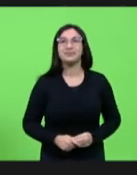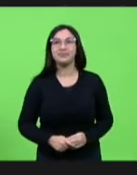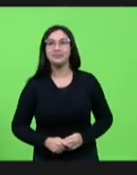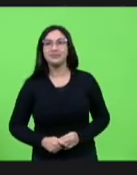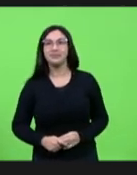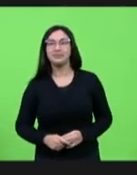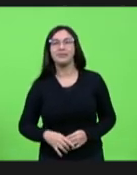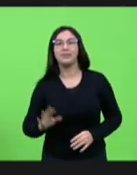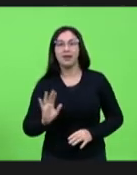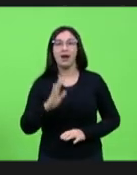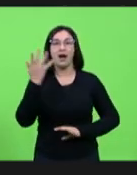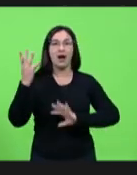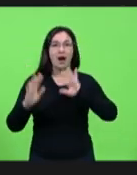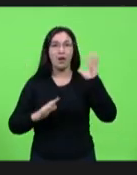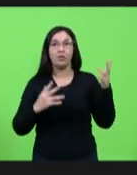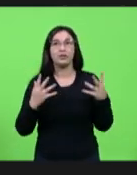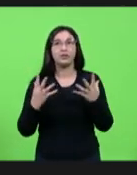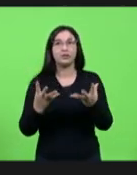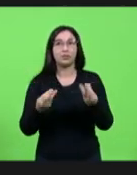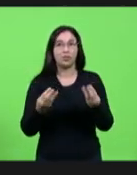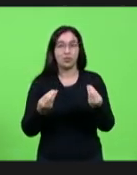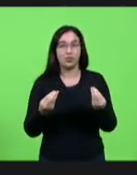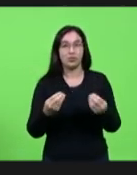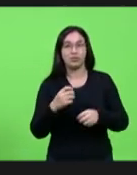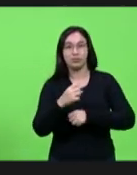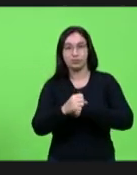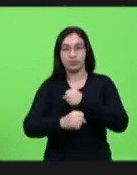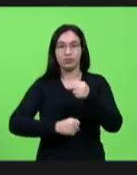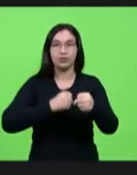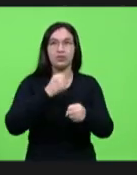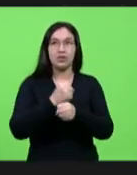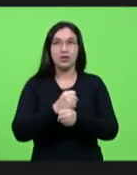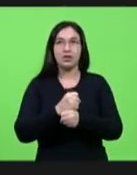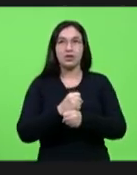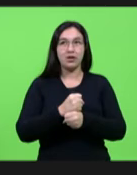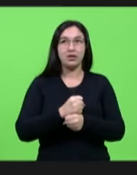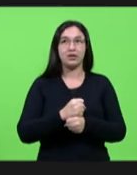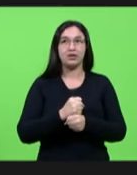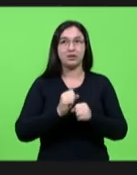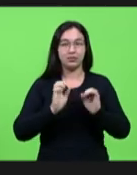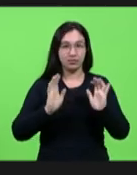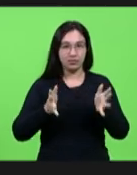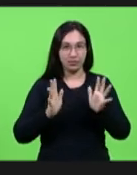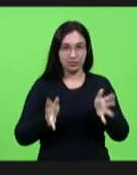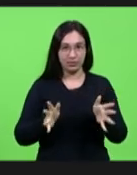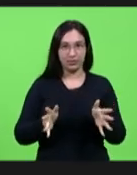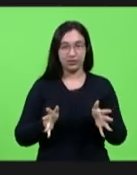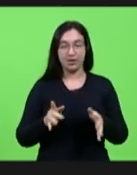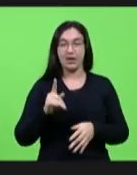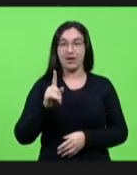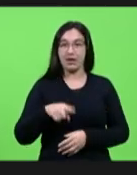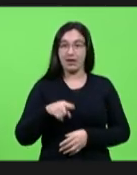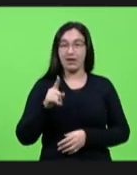acontecendo esses últimos anos aí deputada Luciane é algo